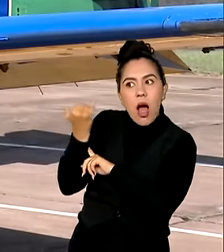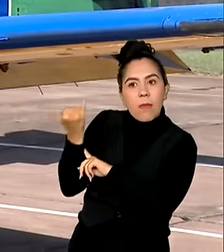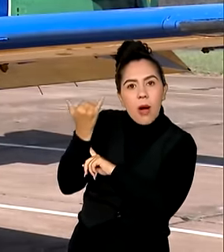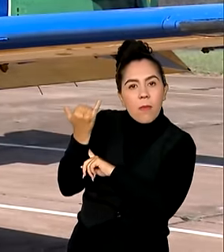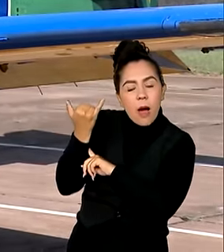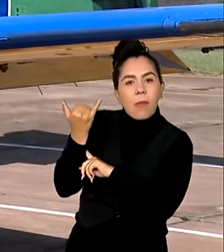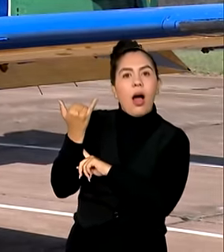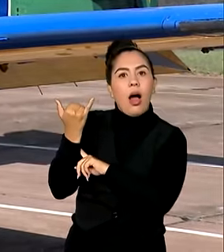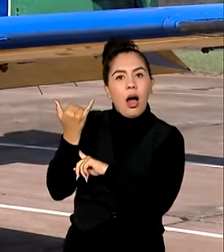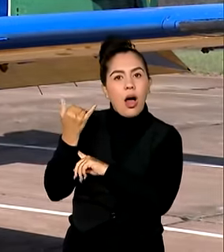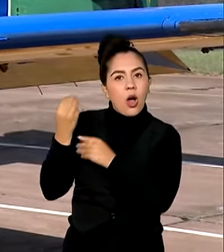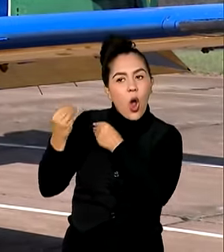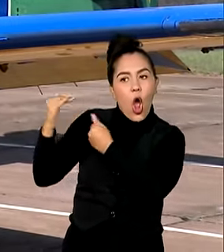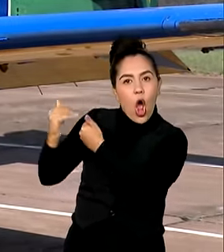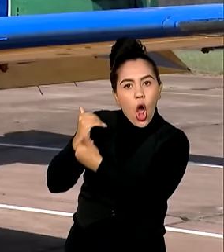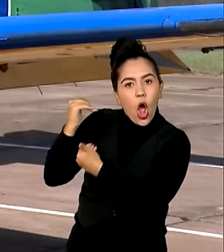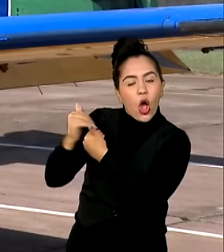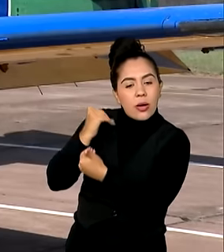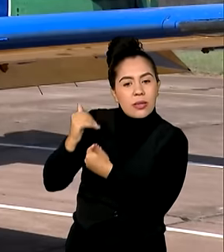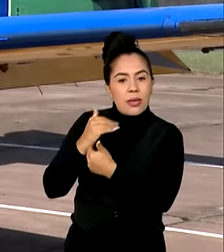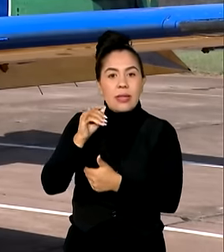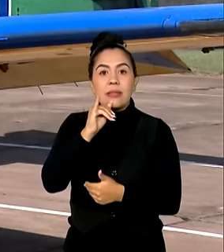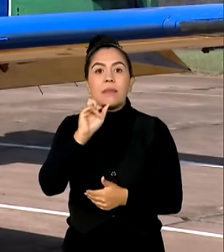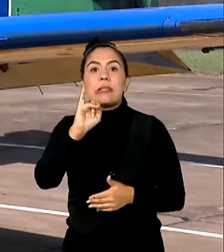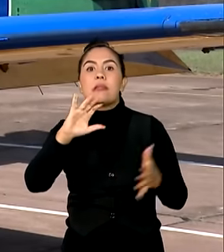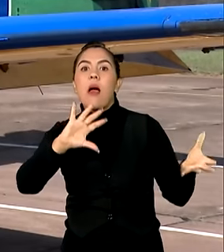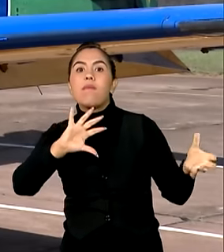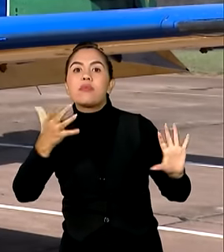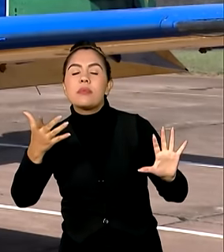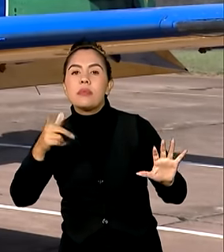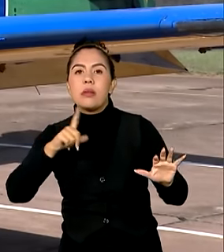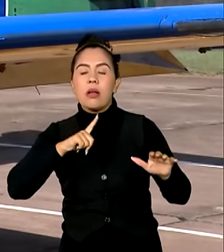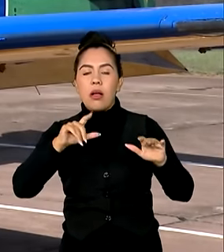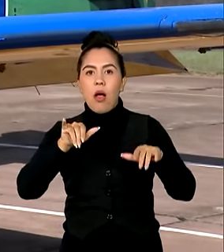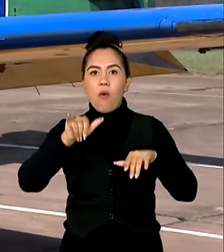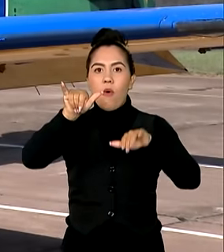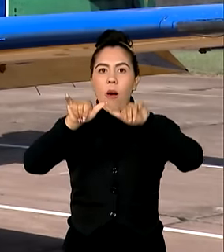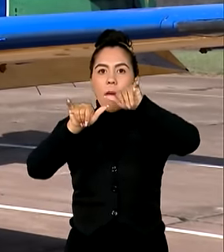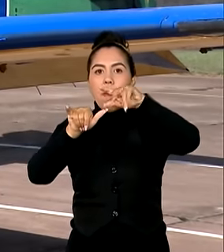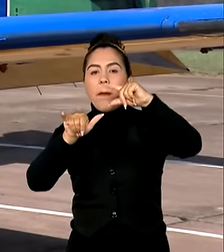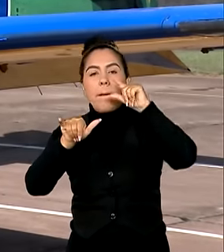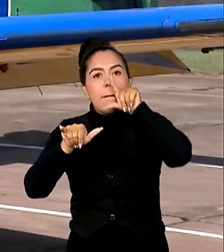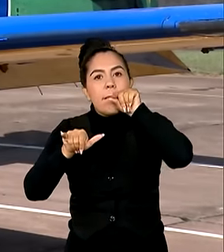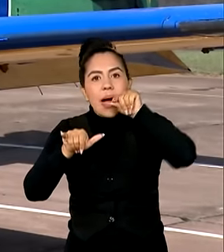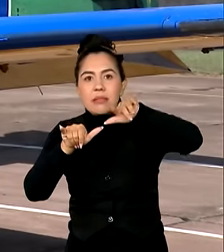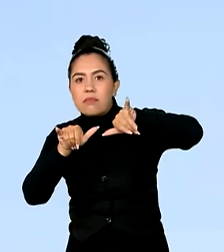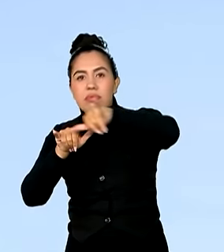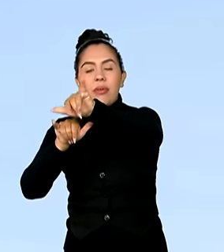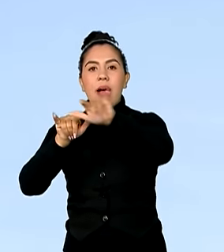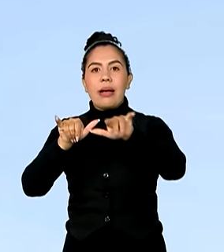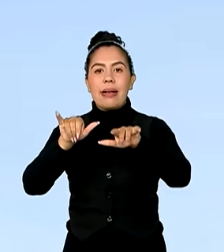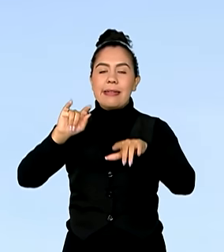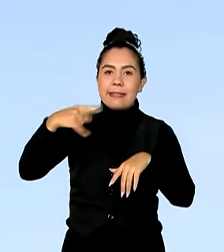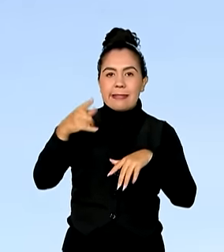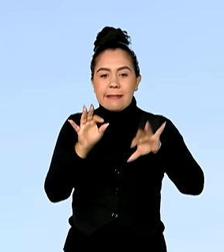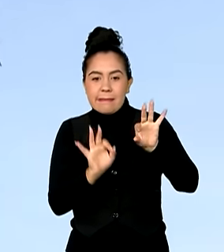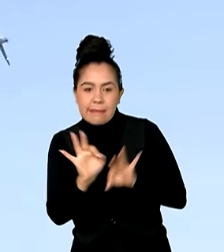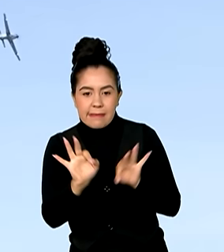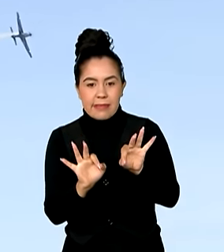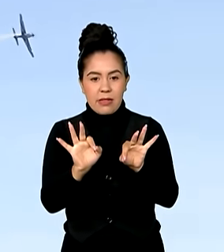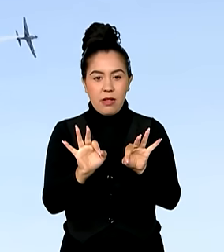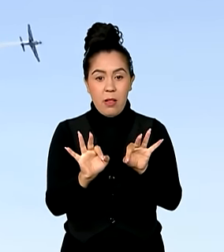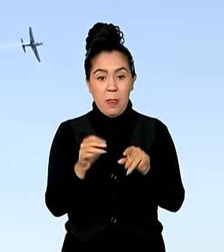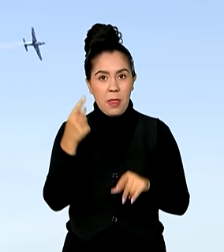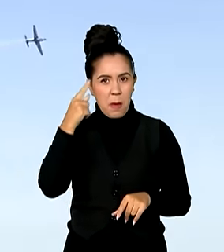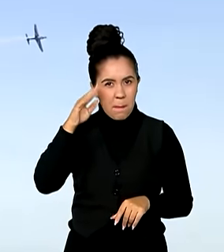momento, por um pássaro ou alguma anormalidade, não puder executar aquilo ali, a gente já treinou também o que vai fazer nesse caso. E quem imagina que